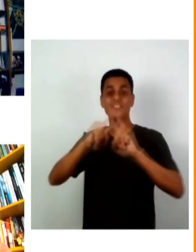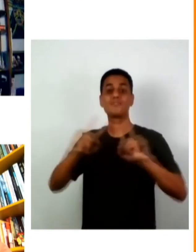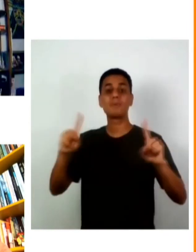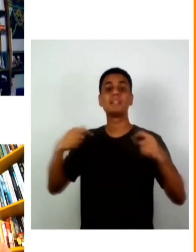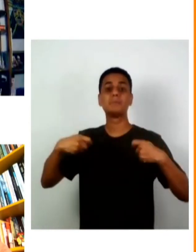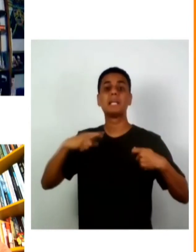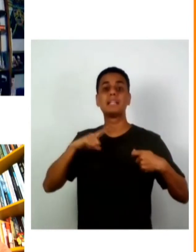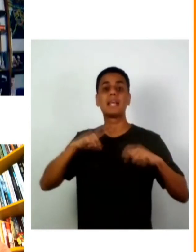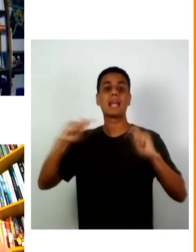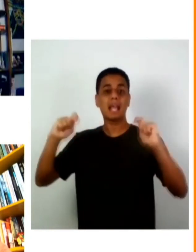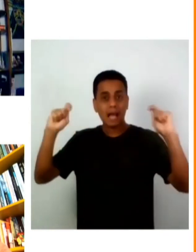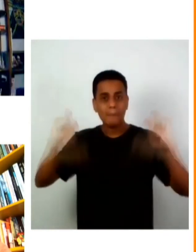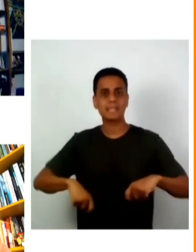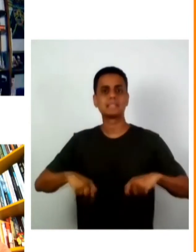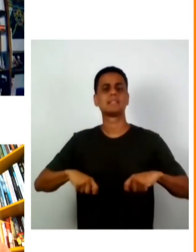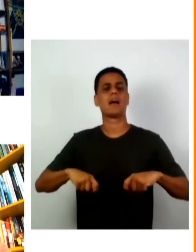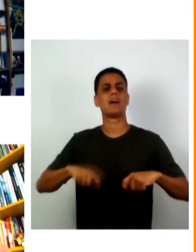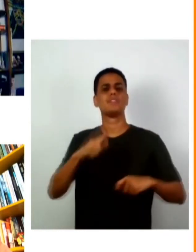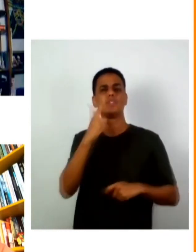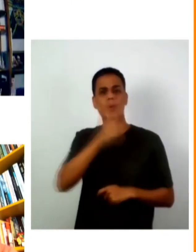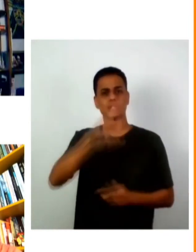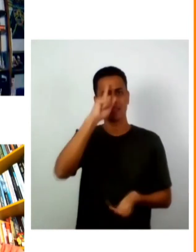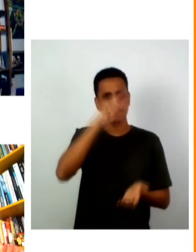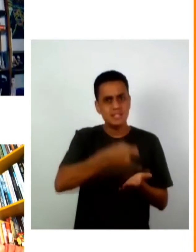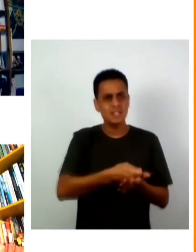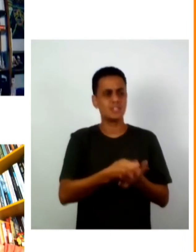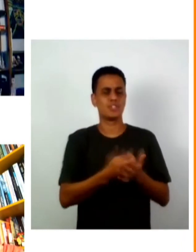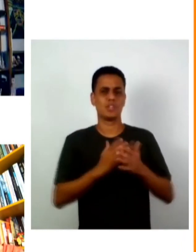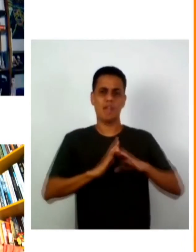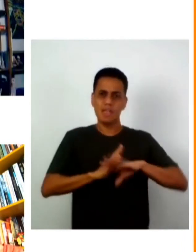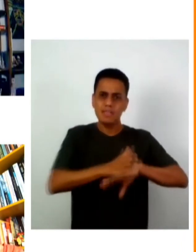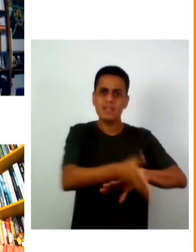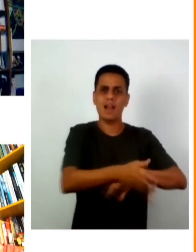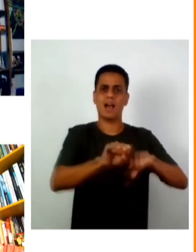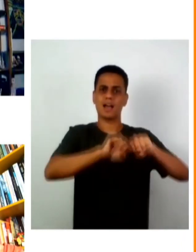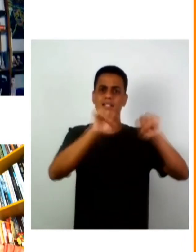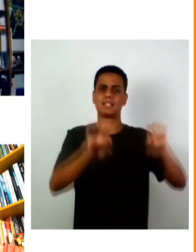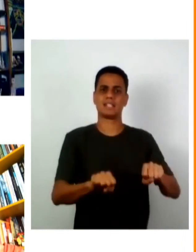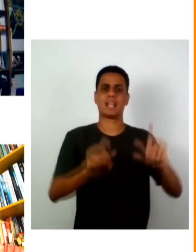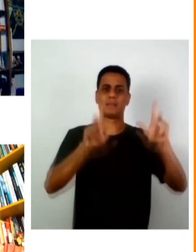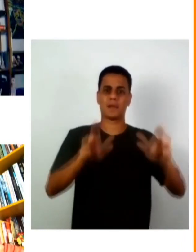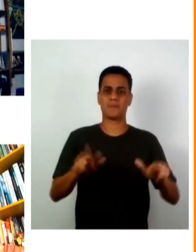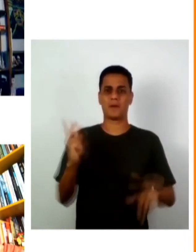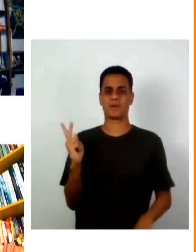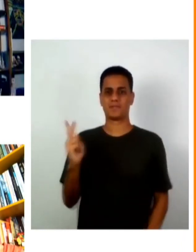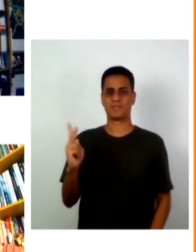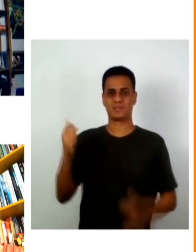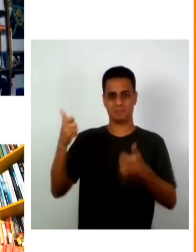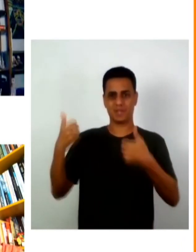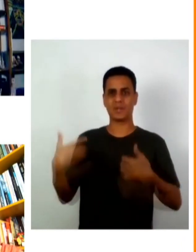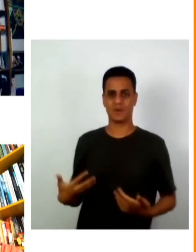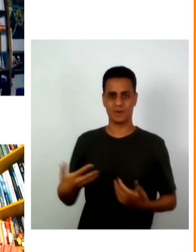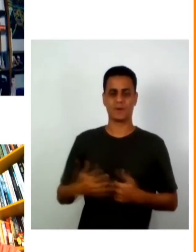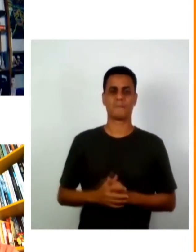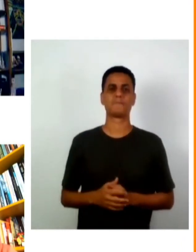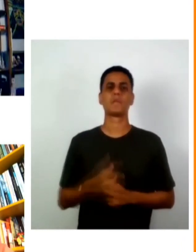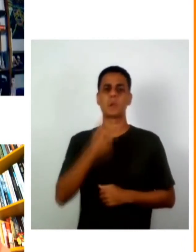mudadas pela capacidade que se tenha de influenciar no sistema como vocês disseram há elementos